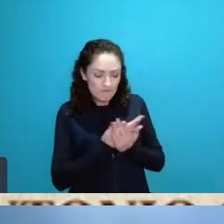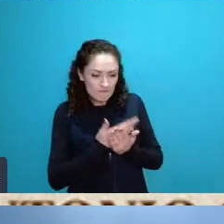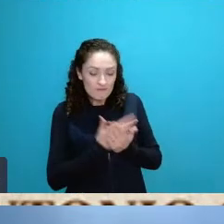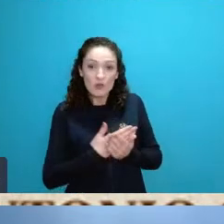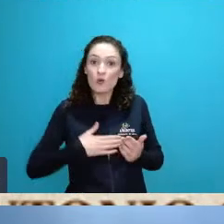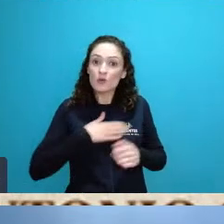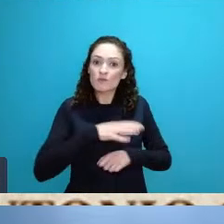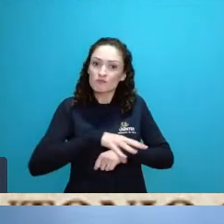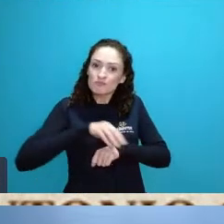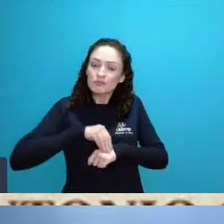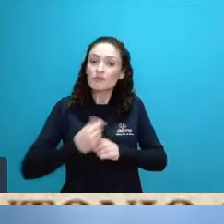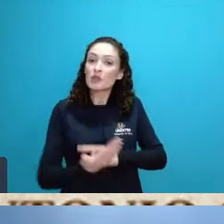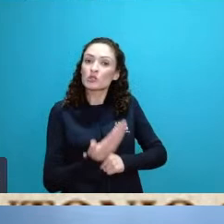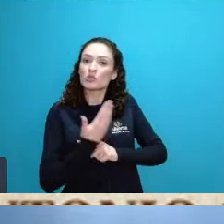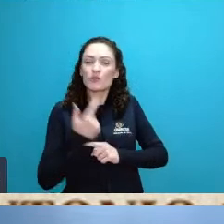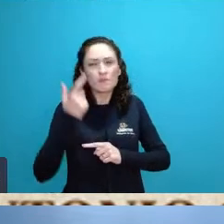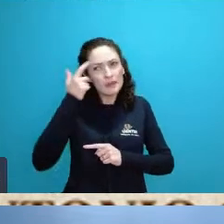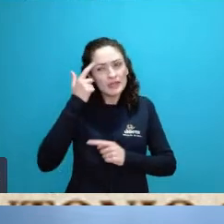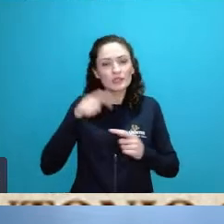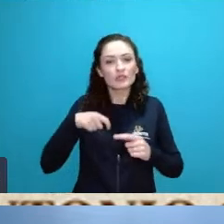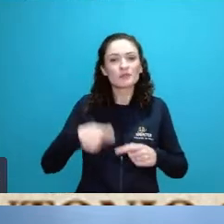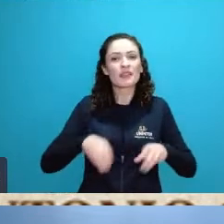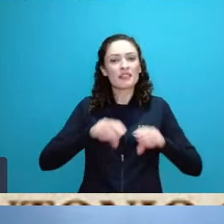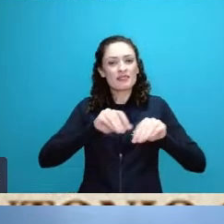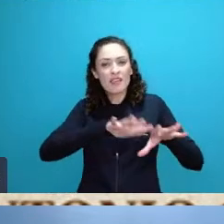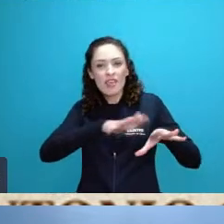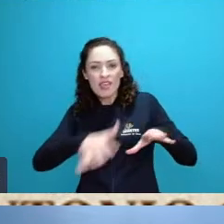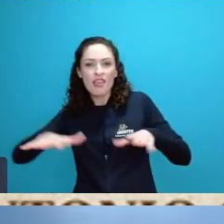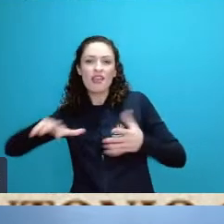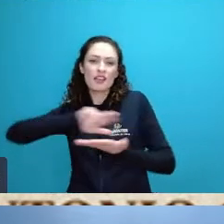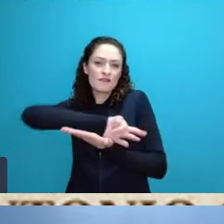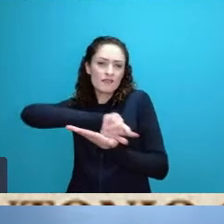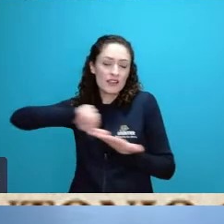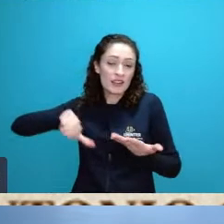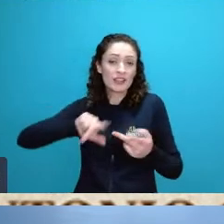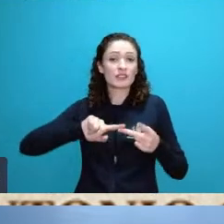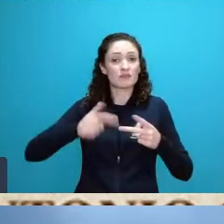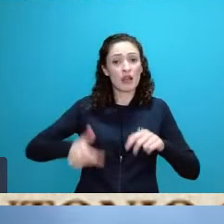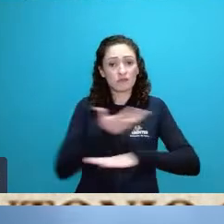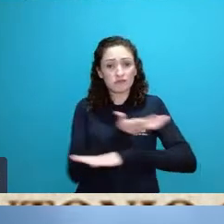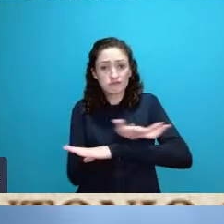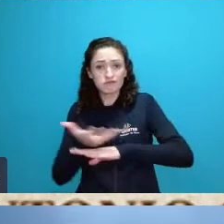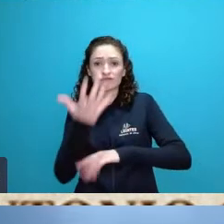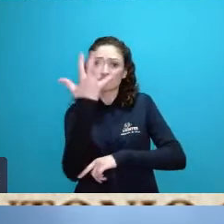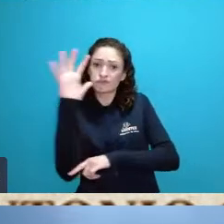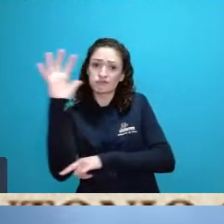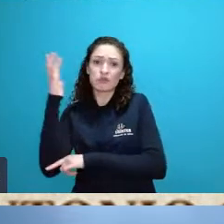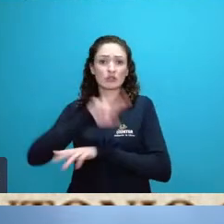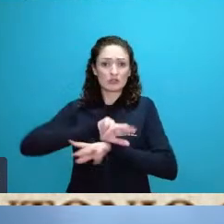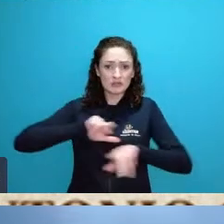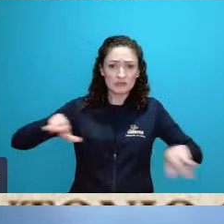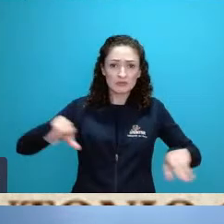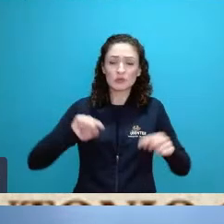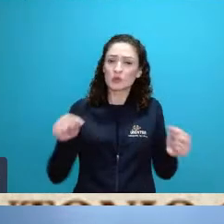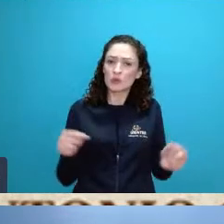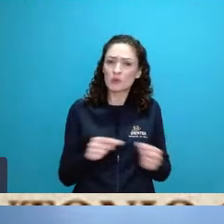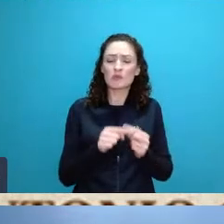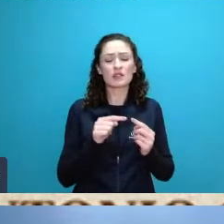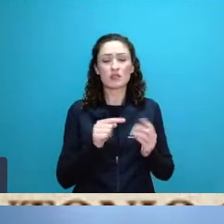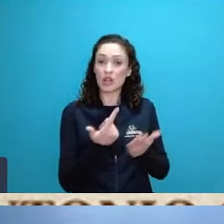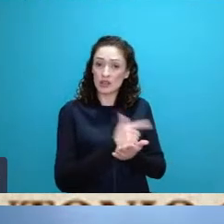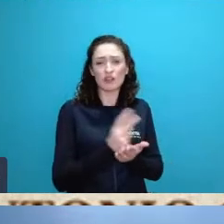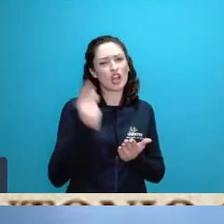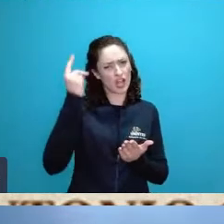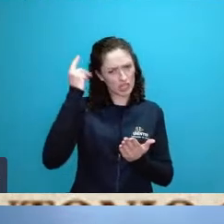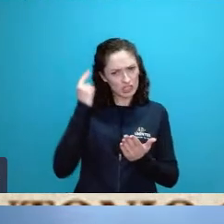relevo tanta coisa interessante mas de vegetação vários comentários marcações interessantes um livro super antigo